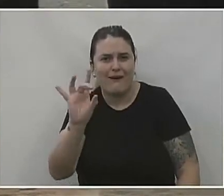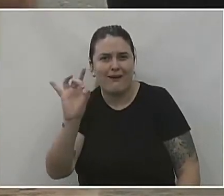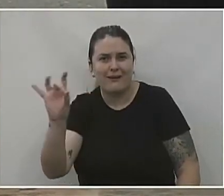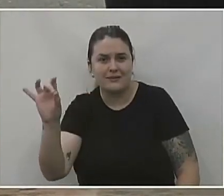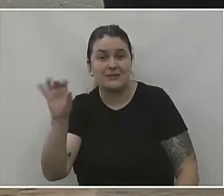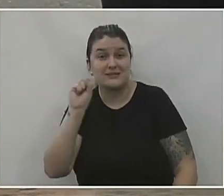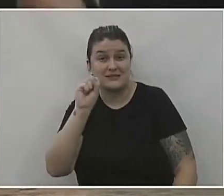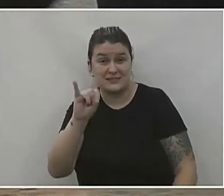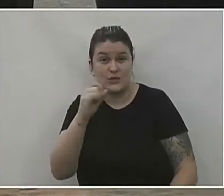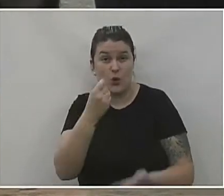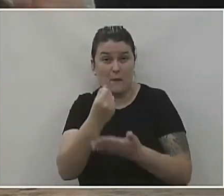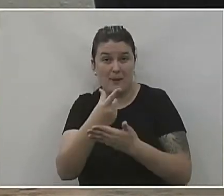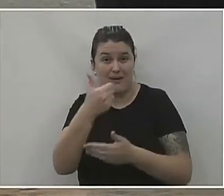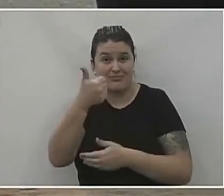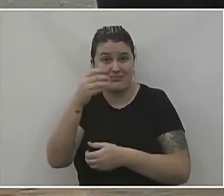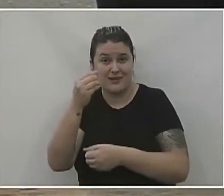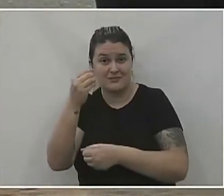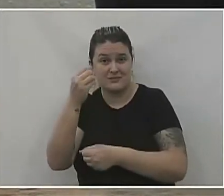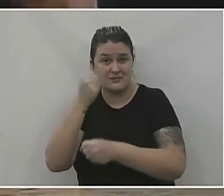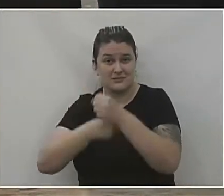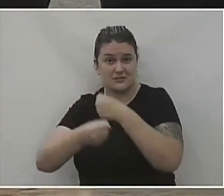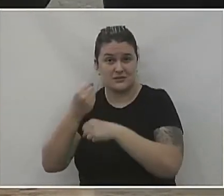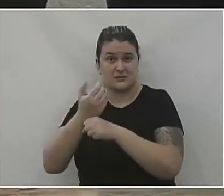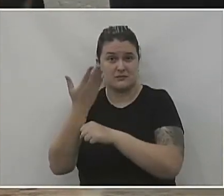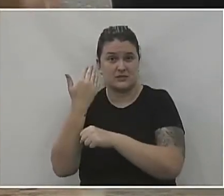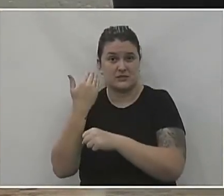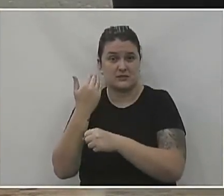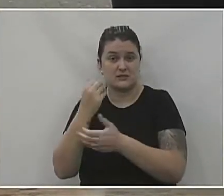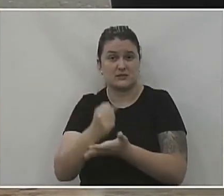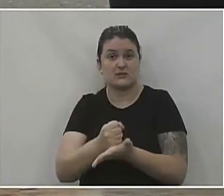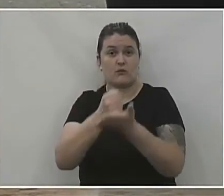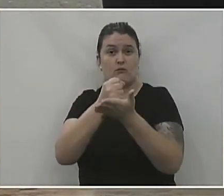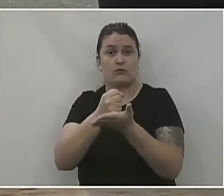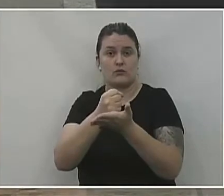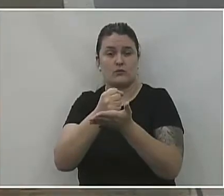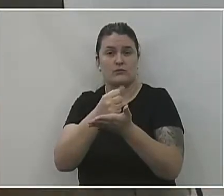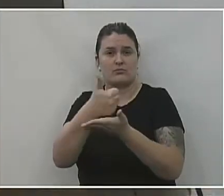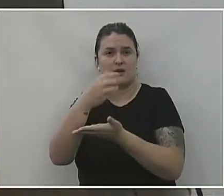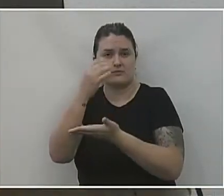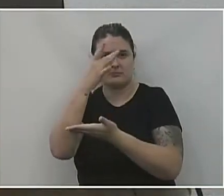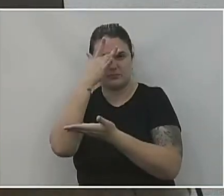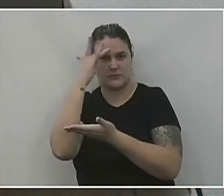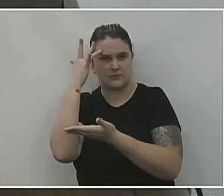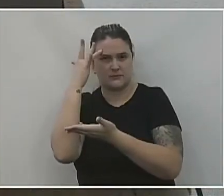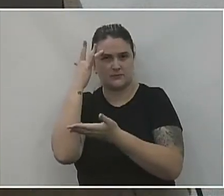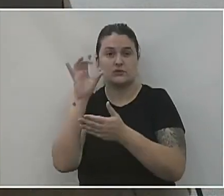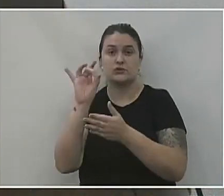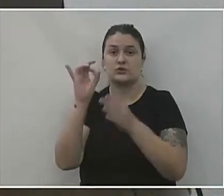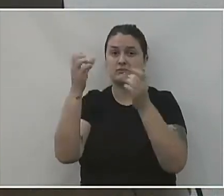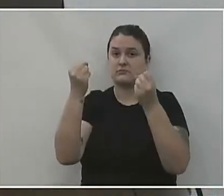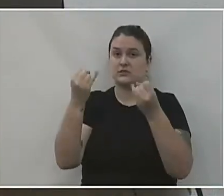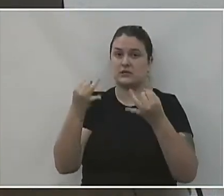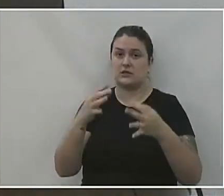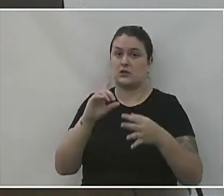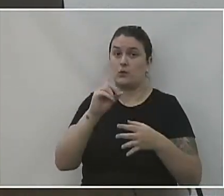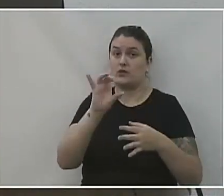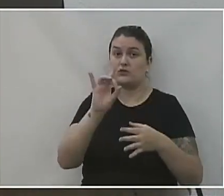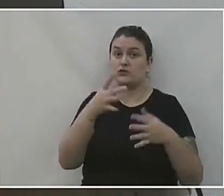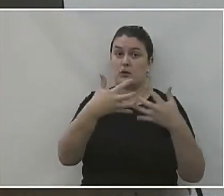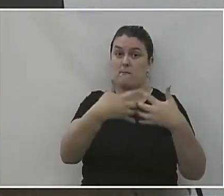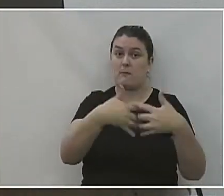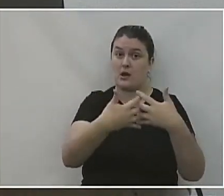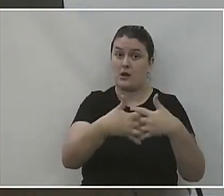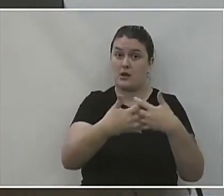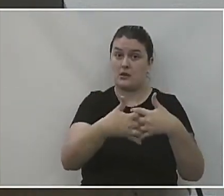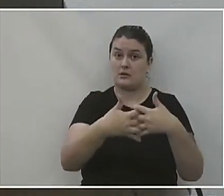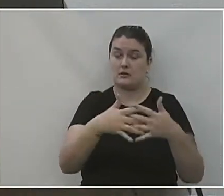tivéssemos colocado R$ no ano passado, nós teríamos salvado R$ mortes. Gente, mas deixa eu explicar uma coisa, não é só o equipamento. Não,